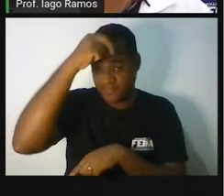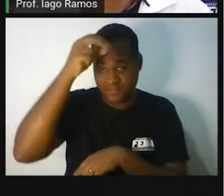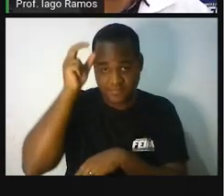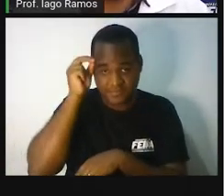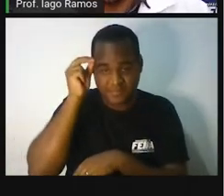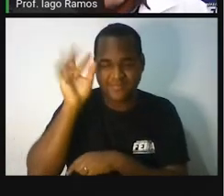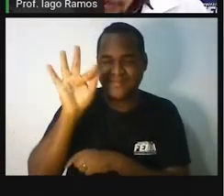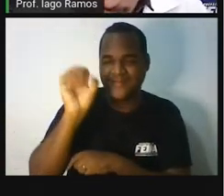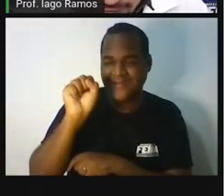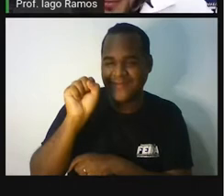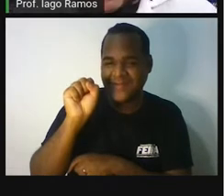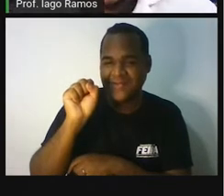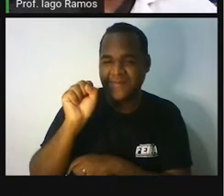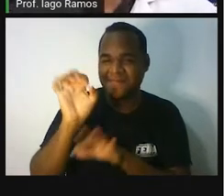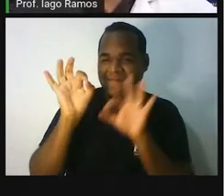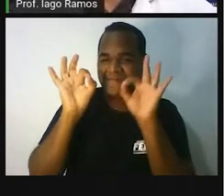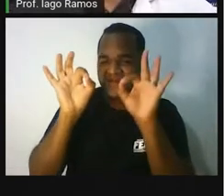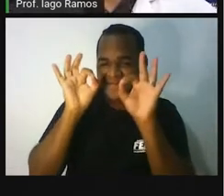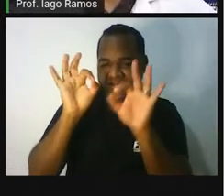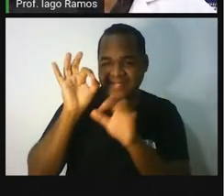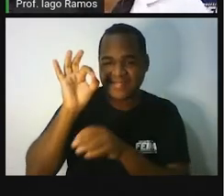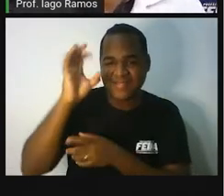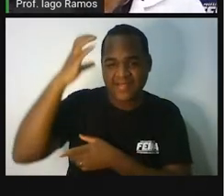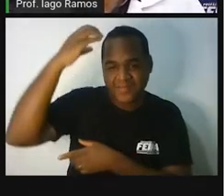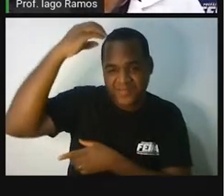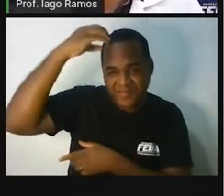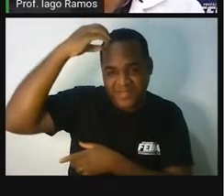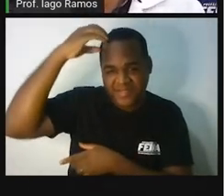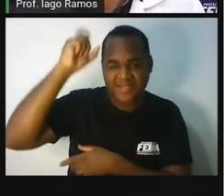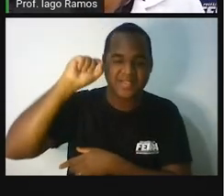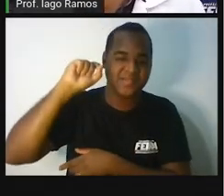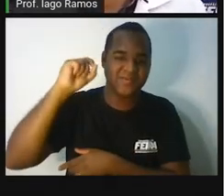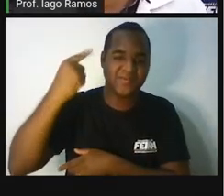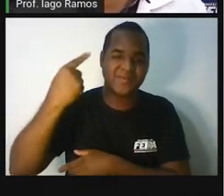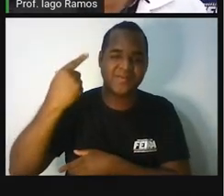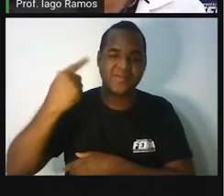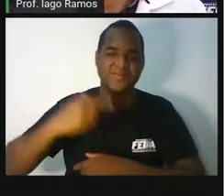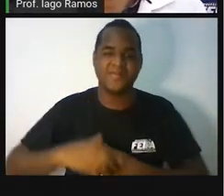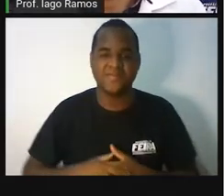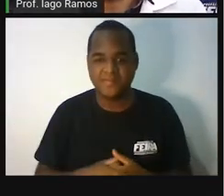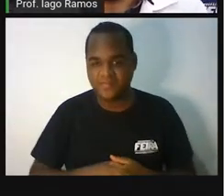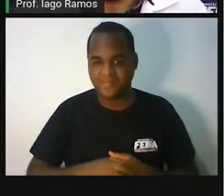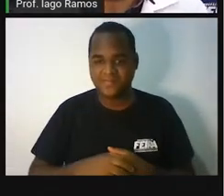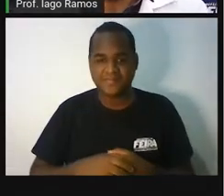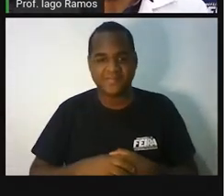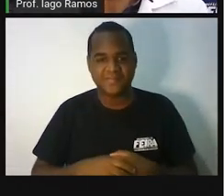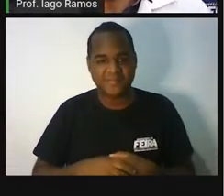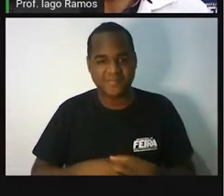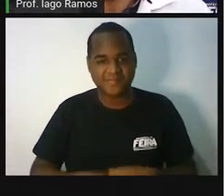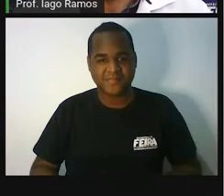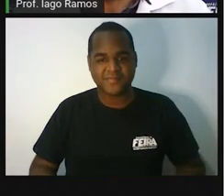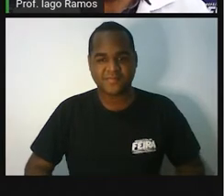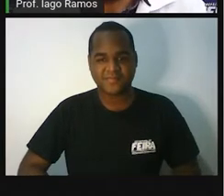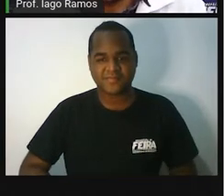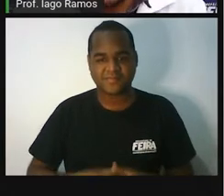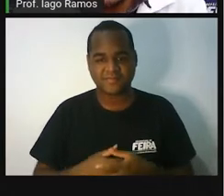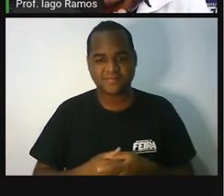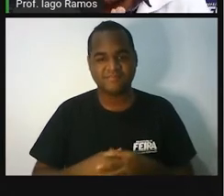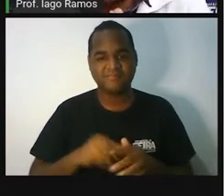Santana, a nossa majestosa e queridíssima princesa do sertão. Bom,